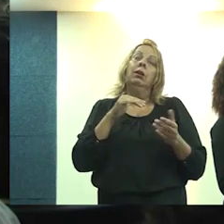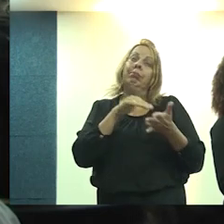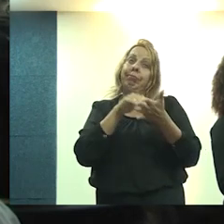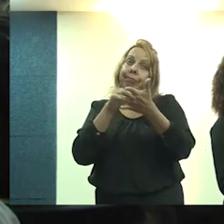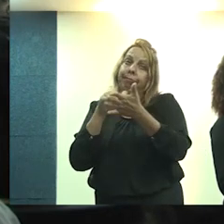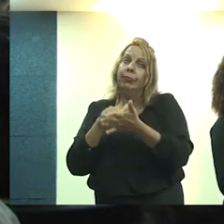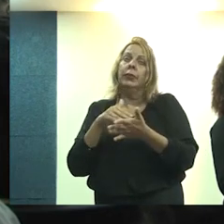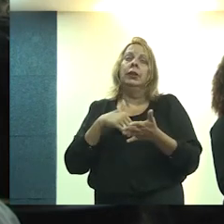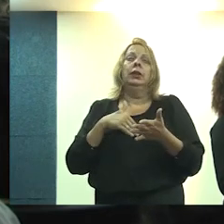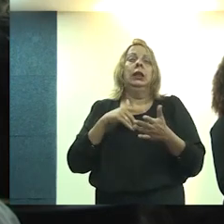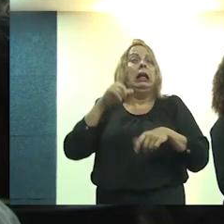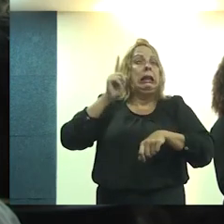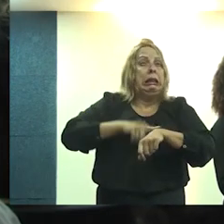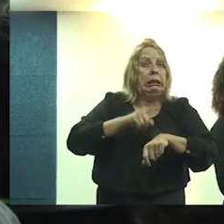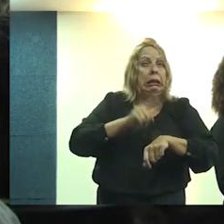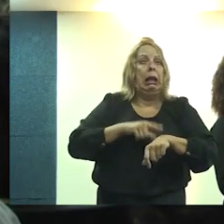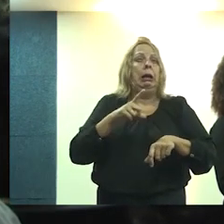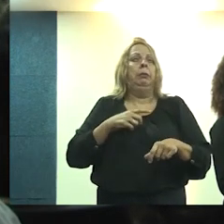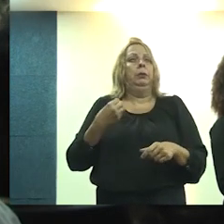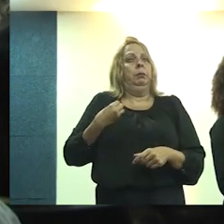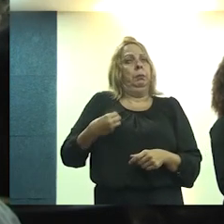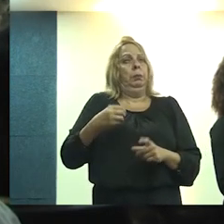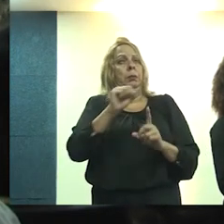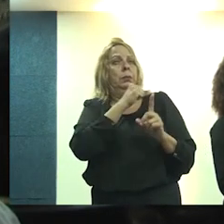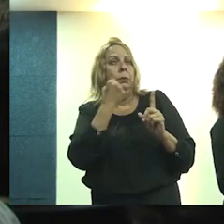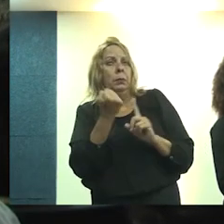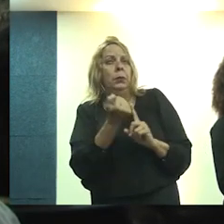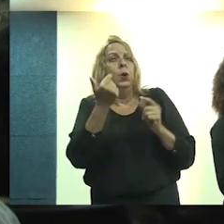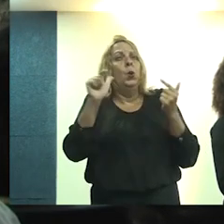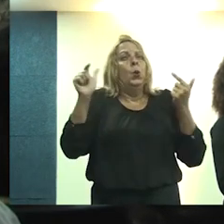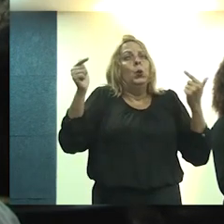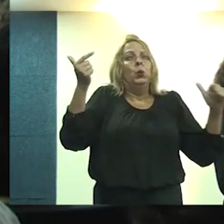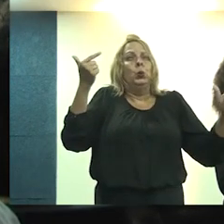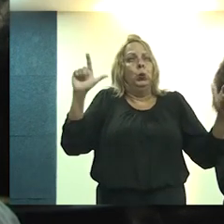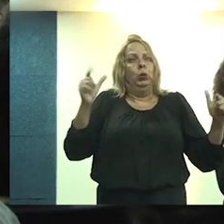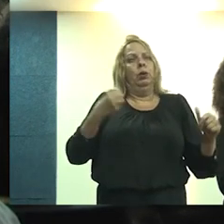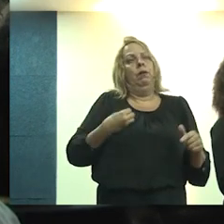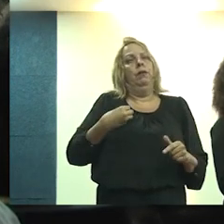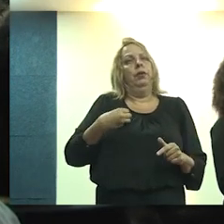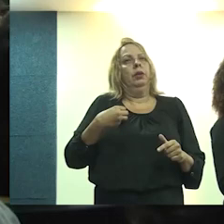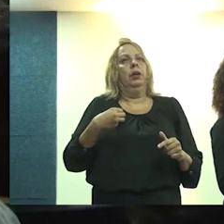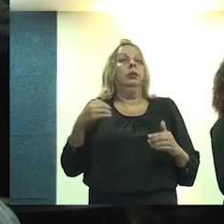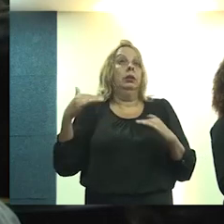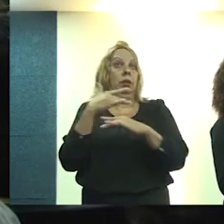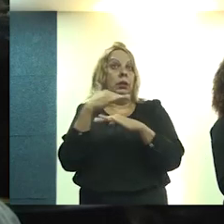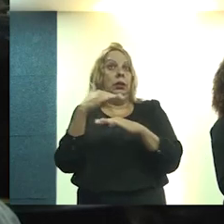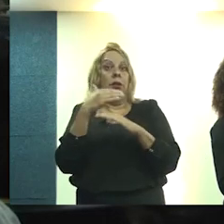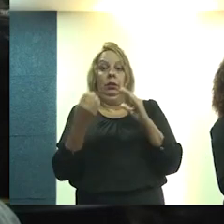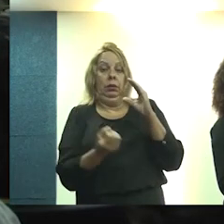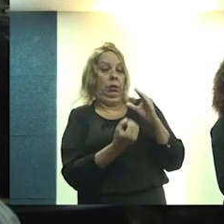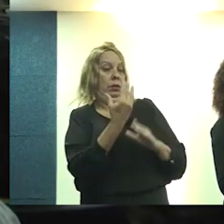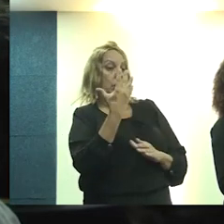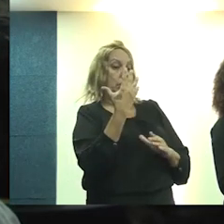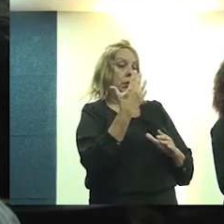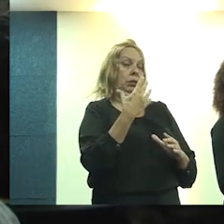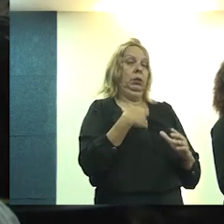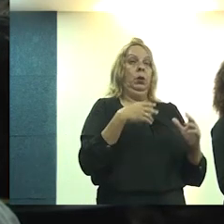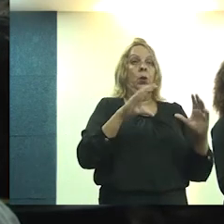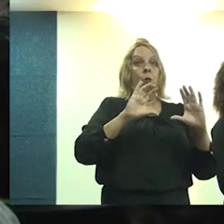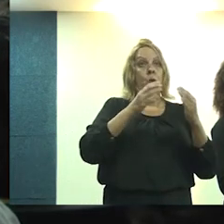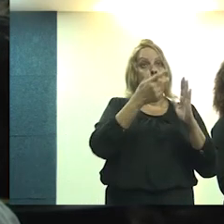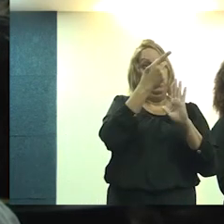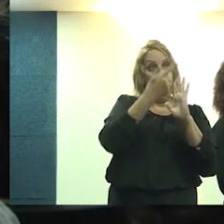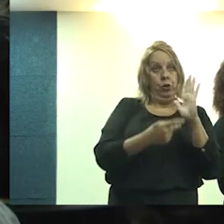limitações de temporalidade, de participação social, de outras dimensões da vida urbana. E agora, quando a gente cria o Periferia Viva, gente